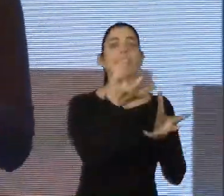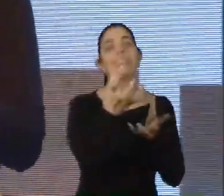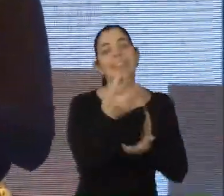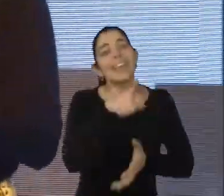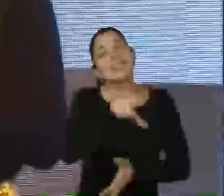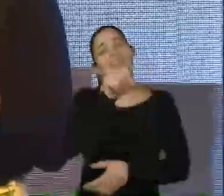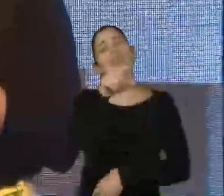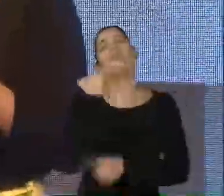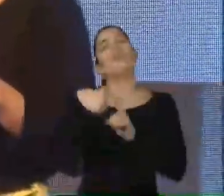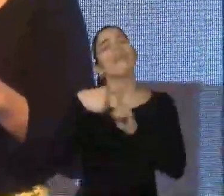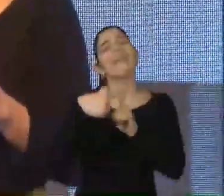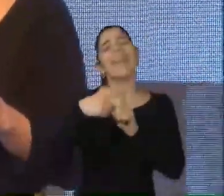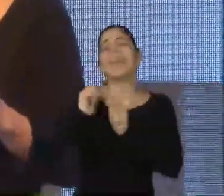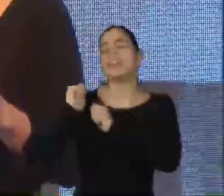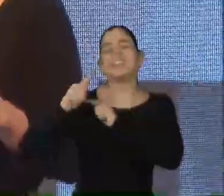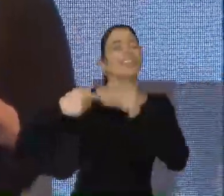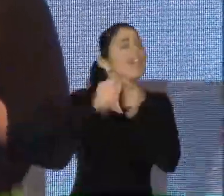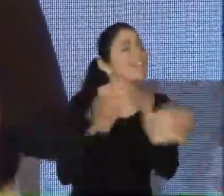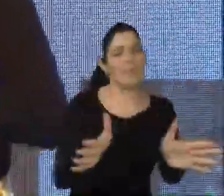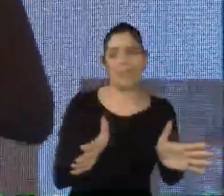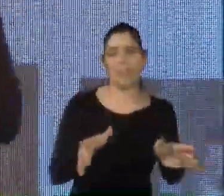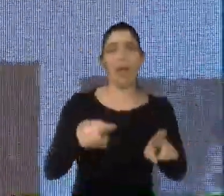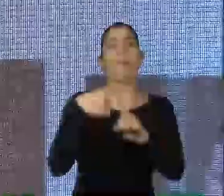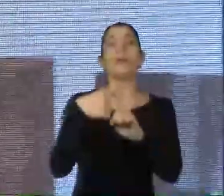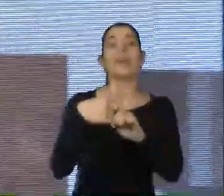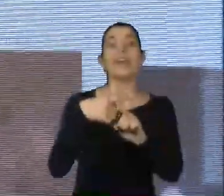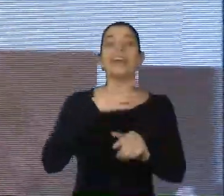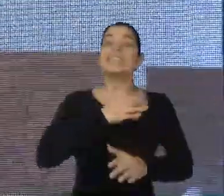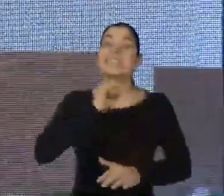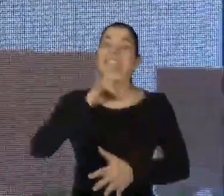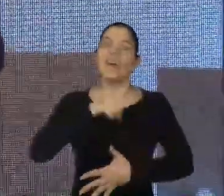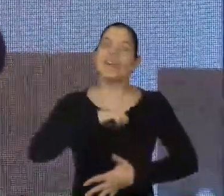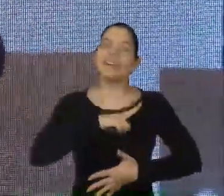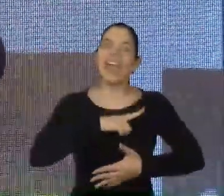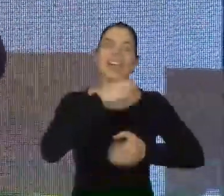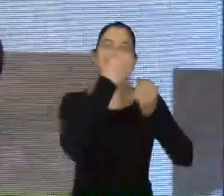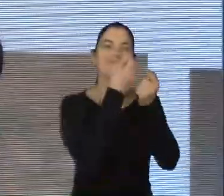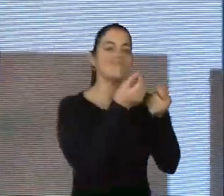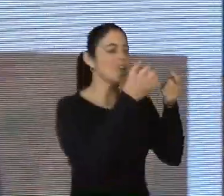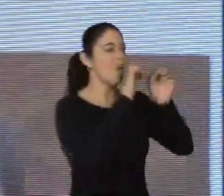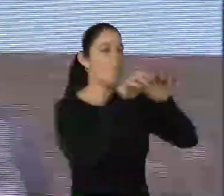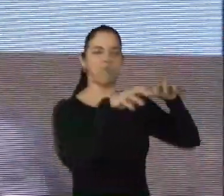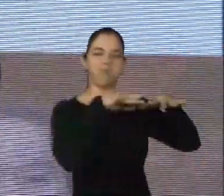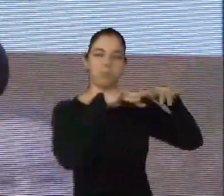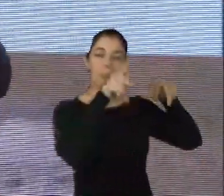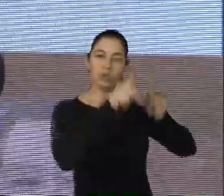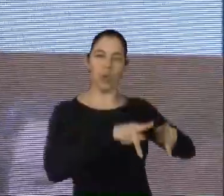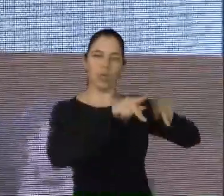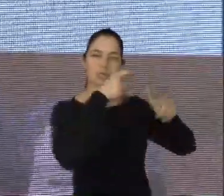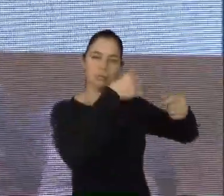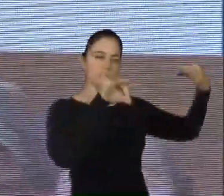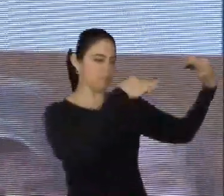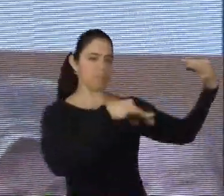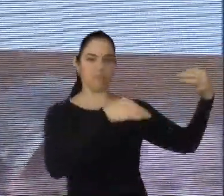genética não é destino? Porque se eu tenho uma orquestra à minha frente e essa orquestra é